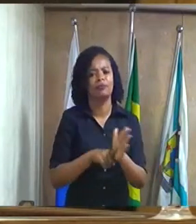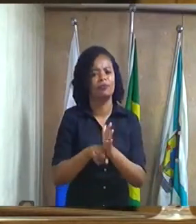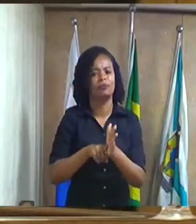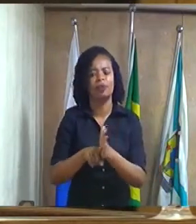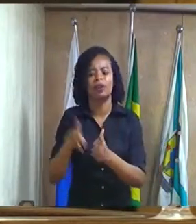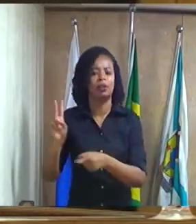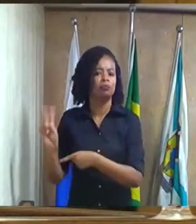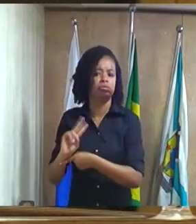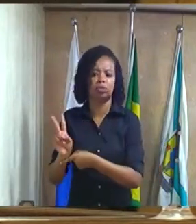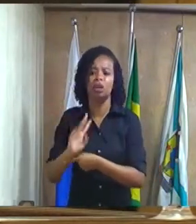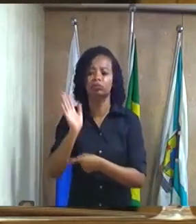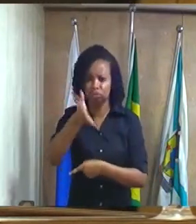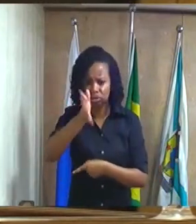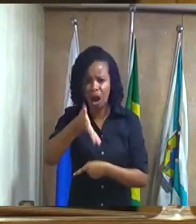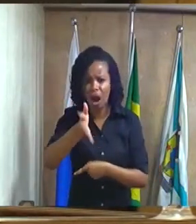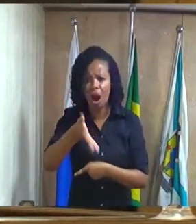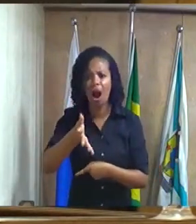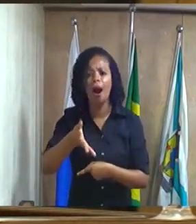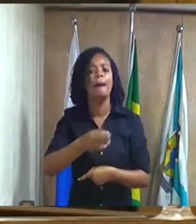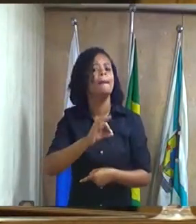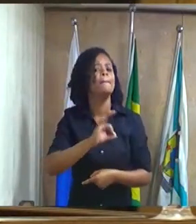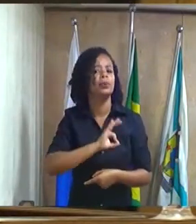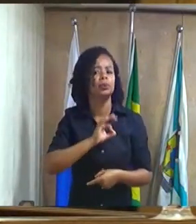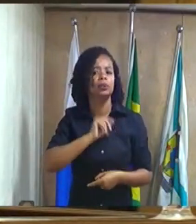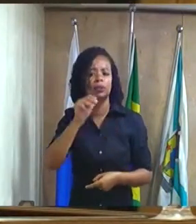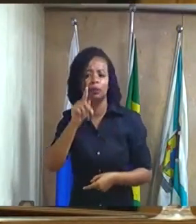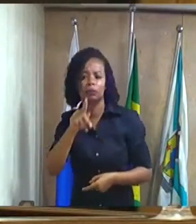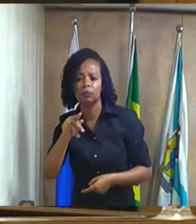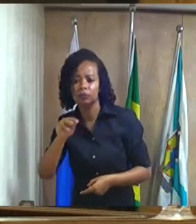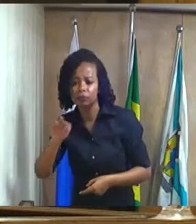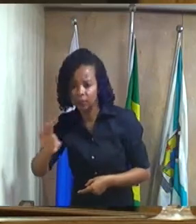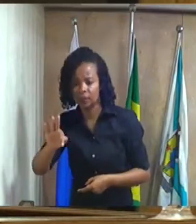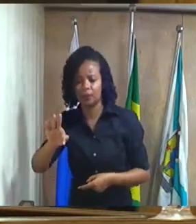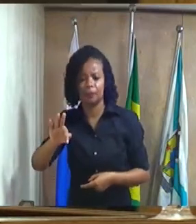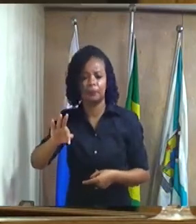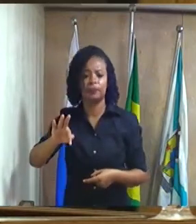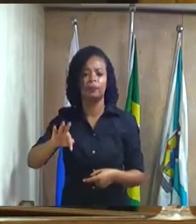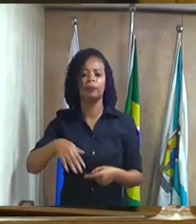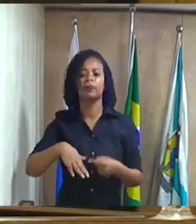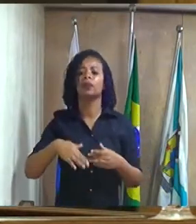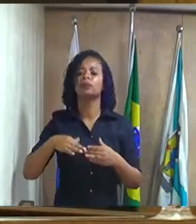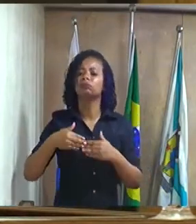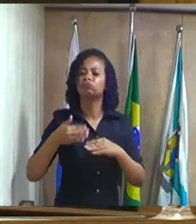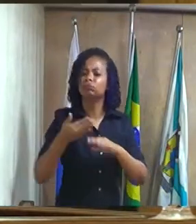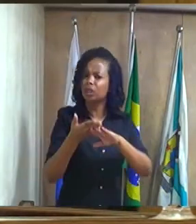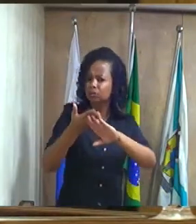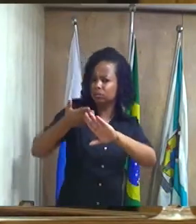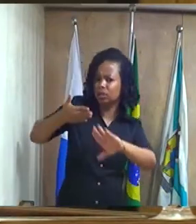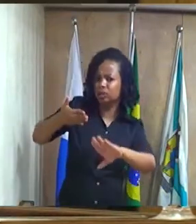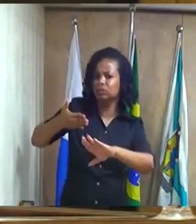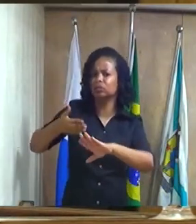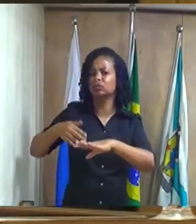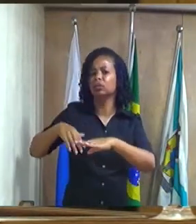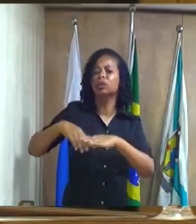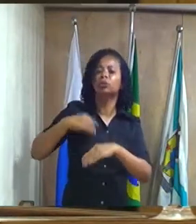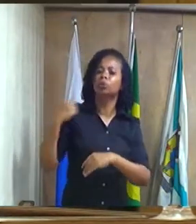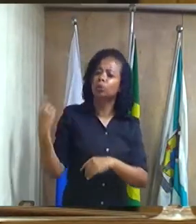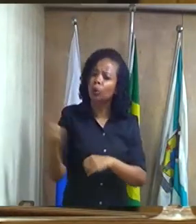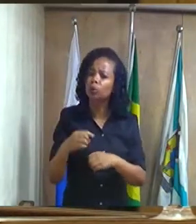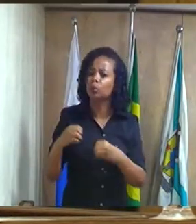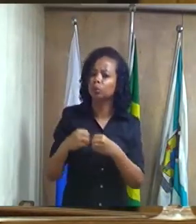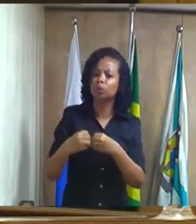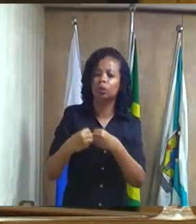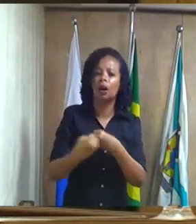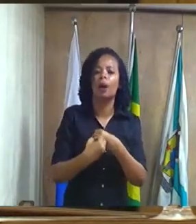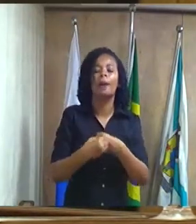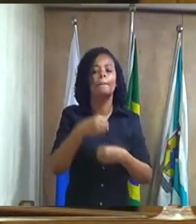não essa já está sendo investigada até pela Polícia Federal deu para o IDD fora do nosso município mas o Ministério Público do nosso município